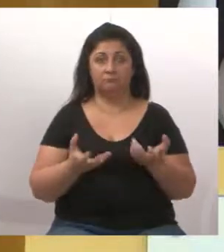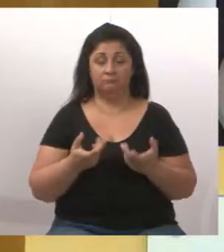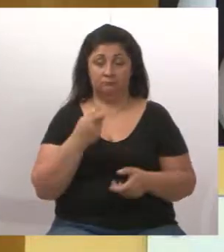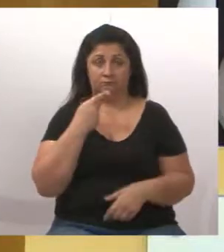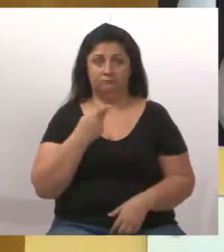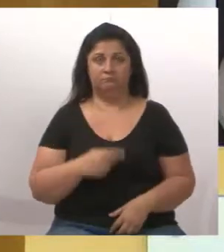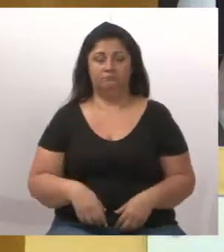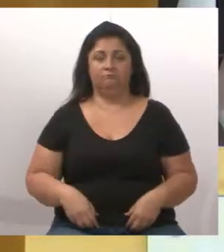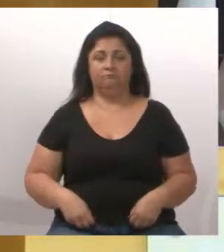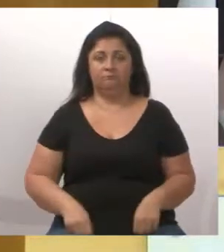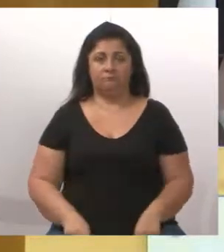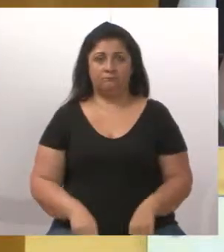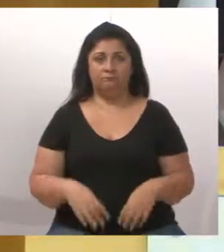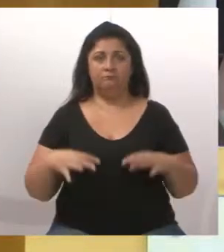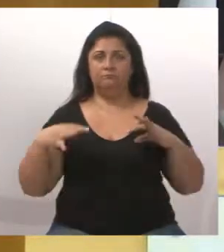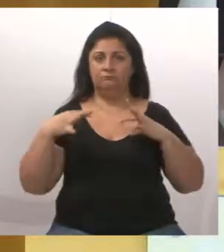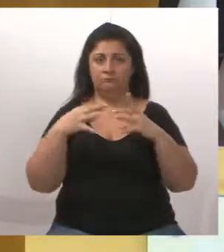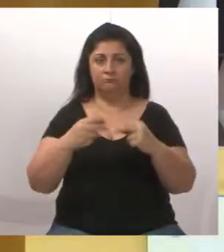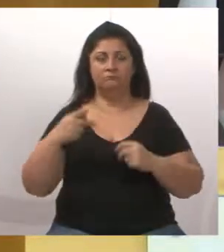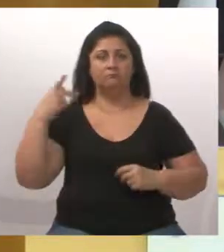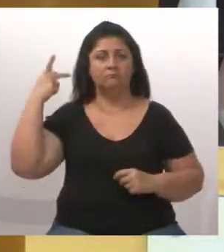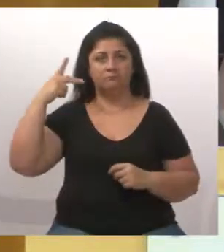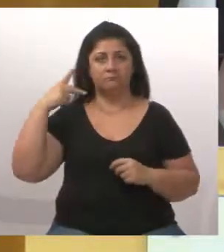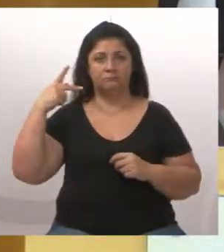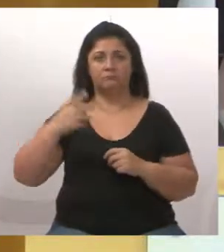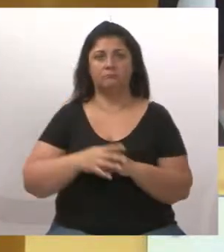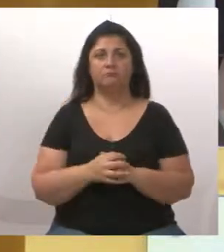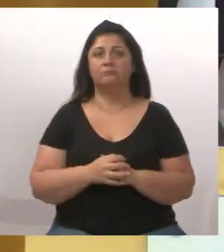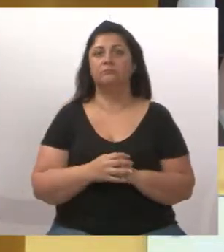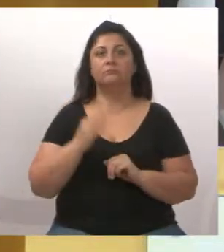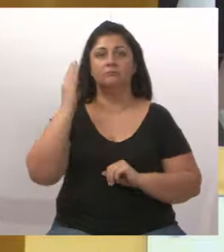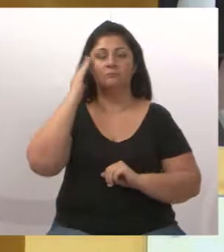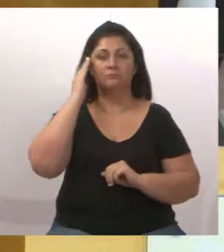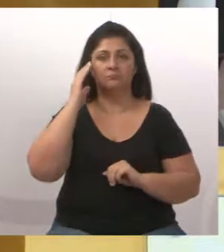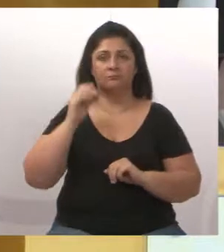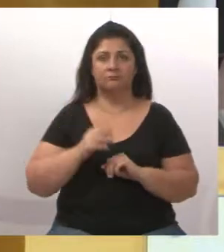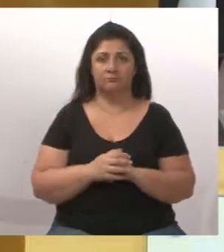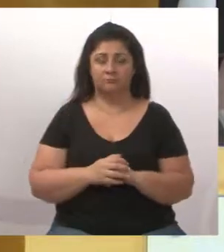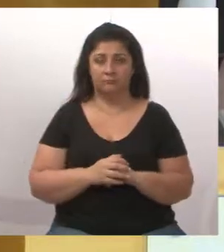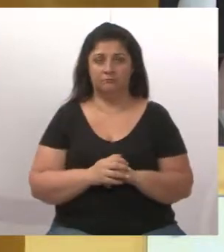coisa. Todos os vereadores aqui sabem que